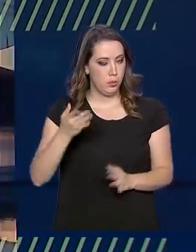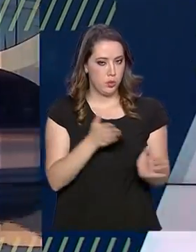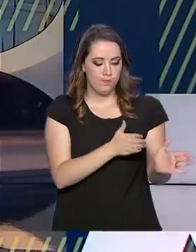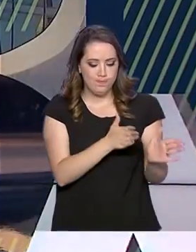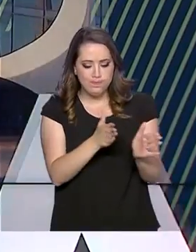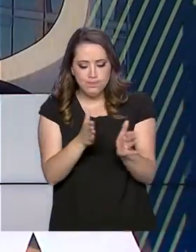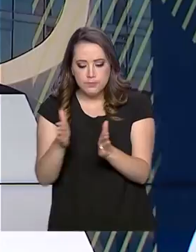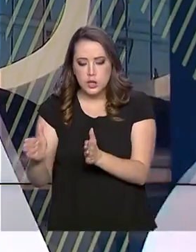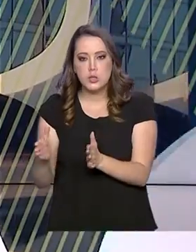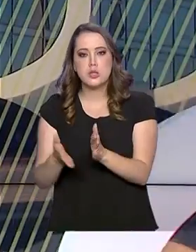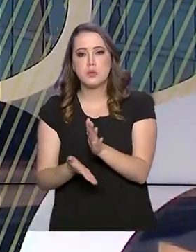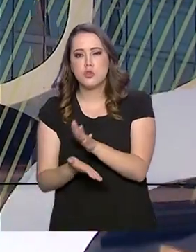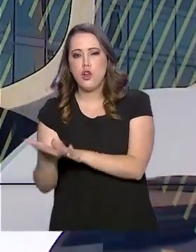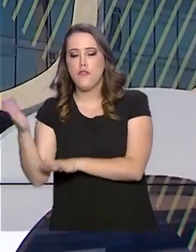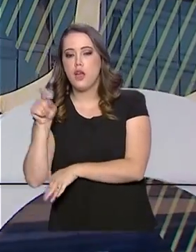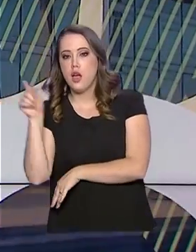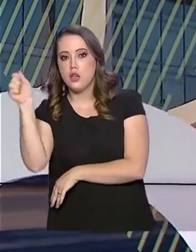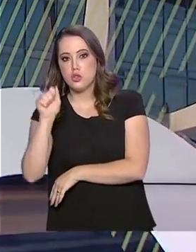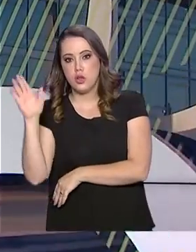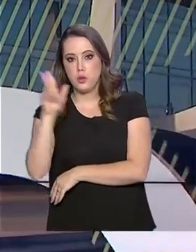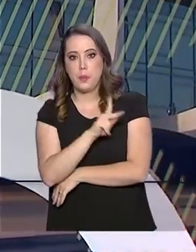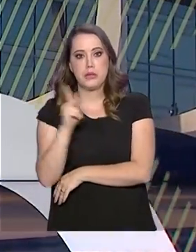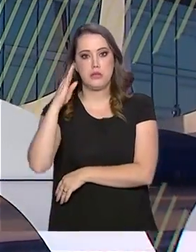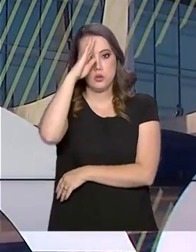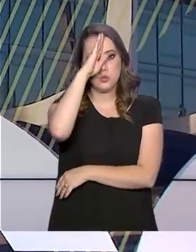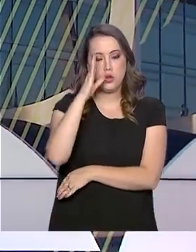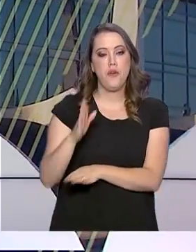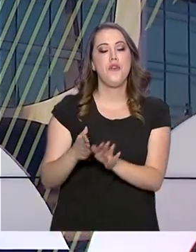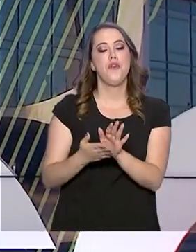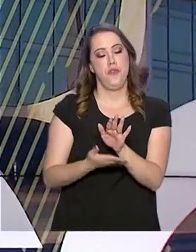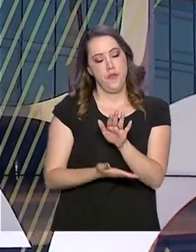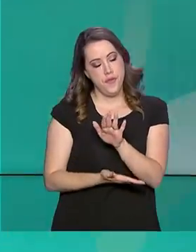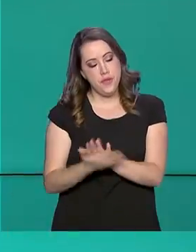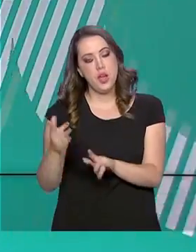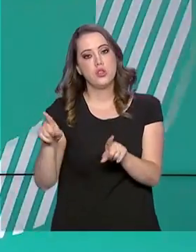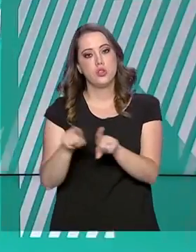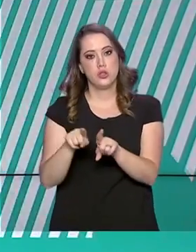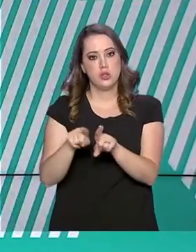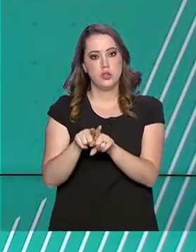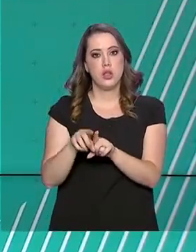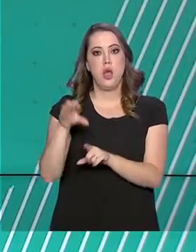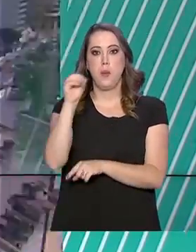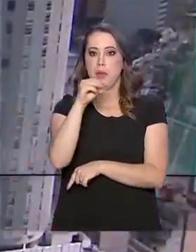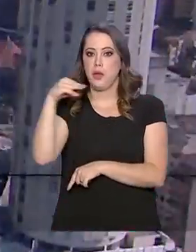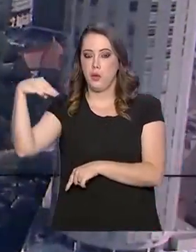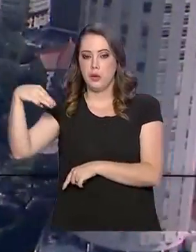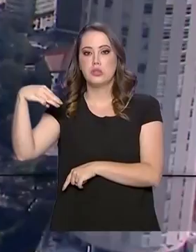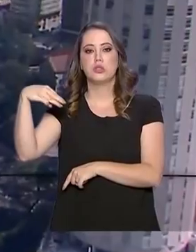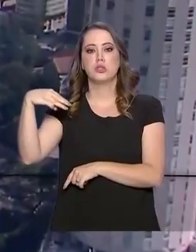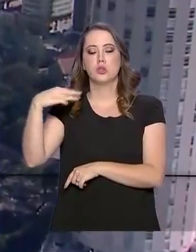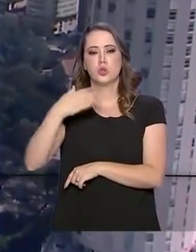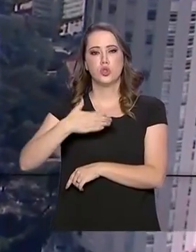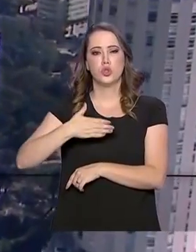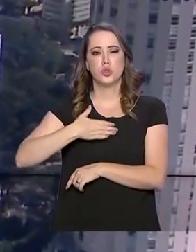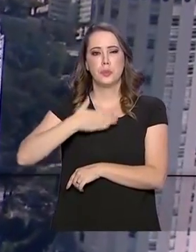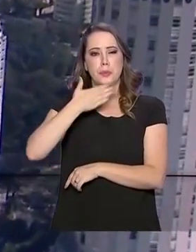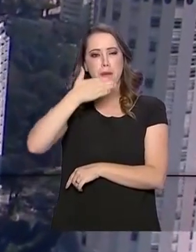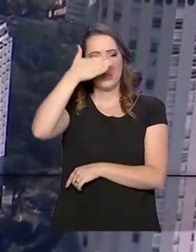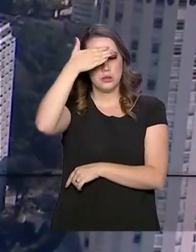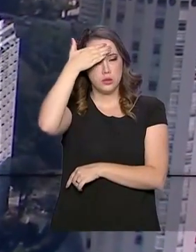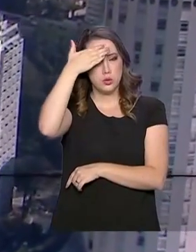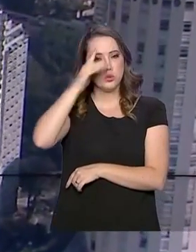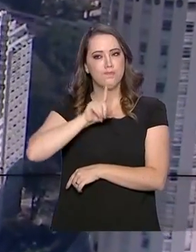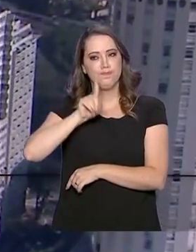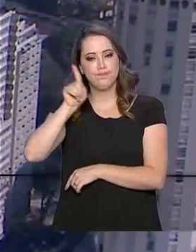etapa da viagem à Ásia, o presidente Jair Bolsonaro segue para o Oriente Médio, onde visita os Emirados Árabes, Catar e